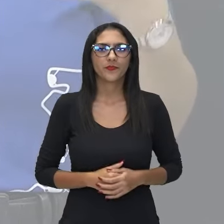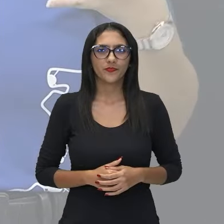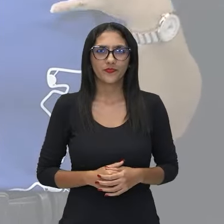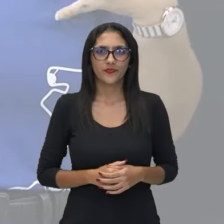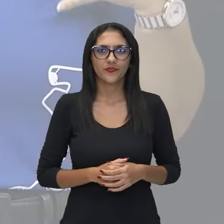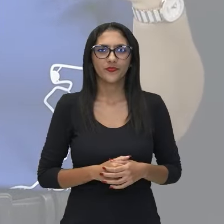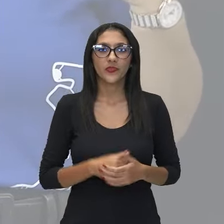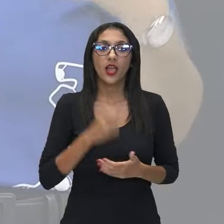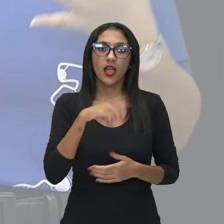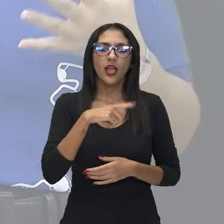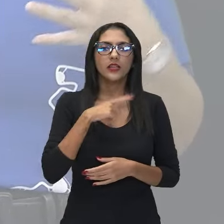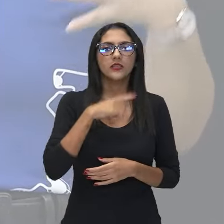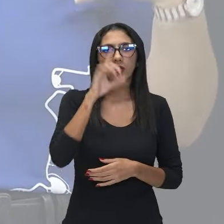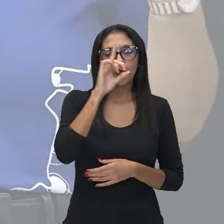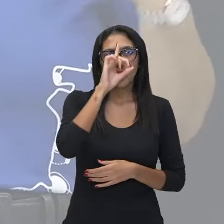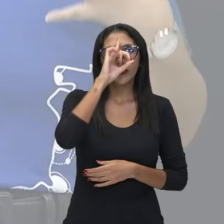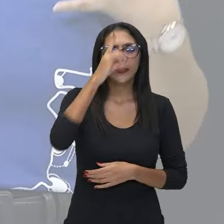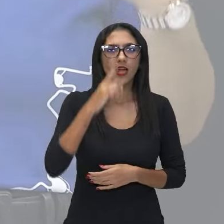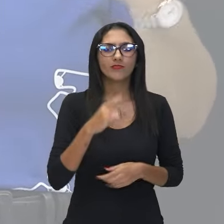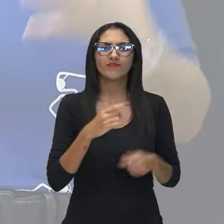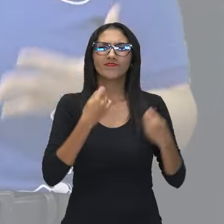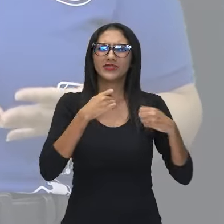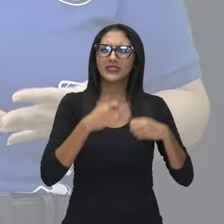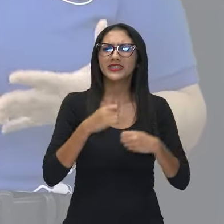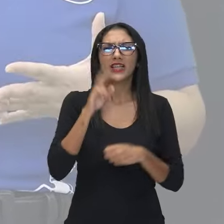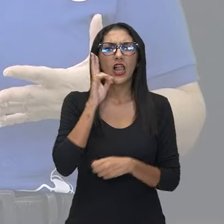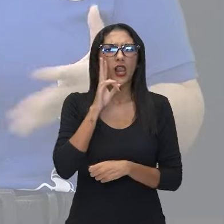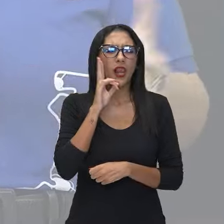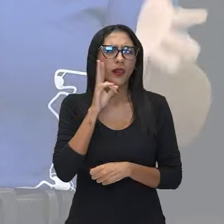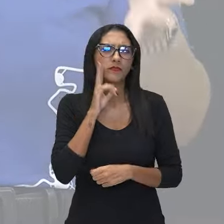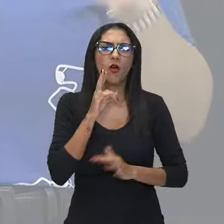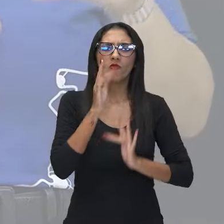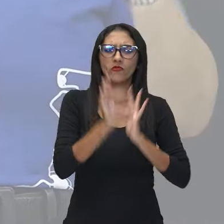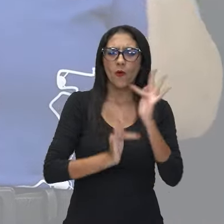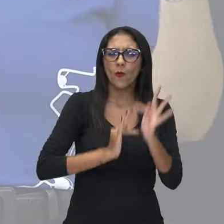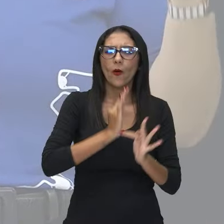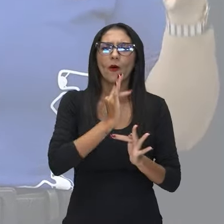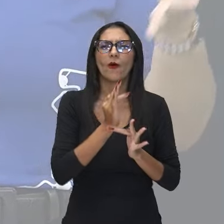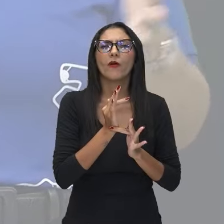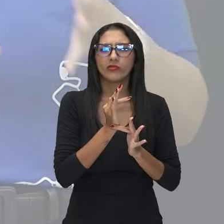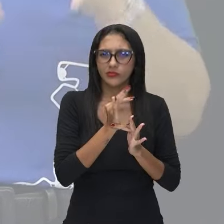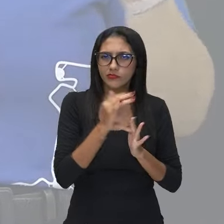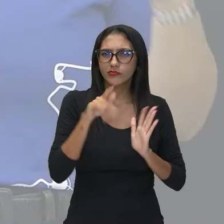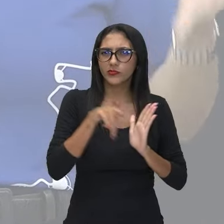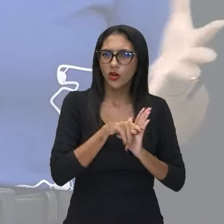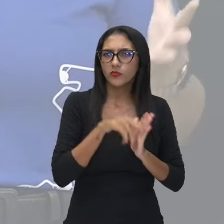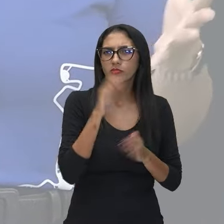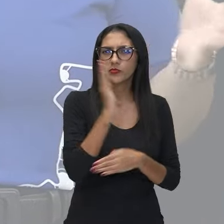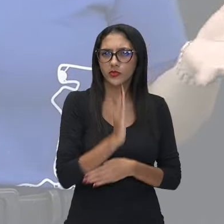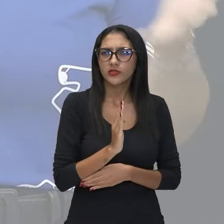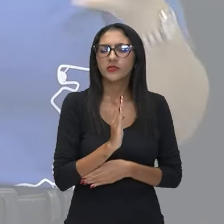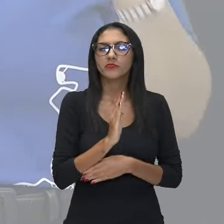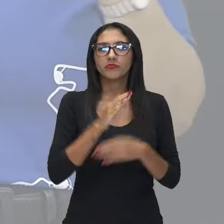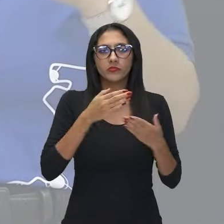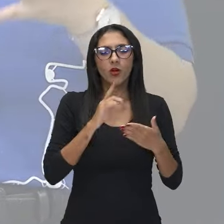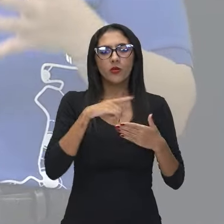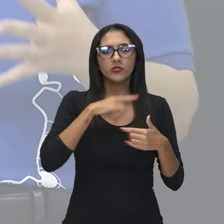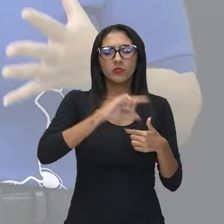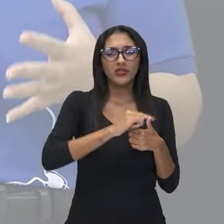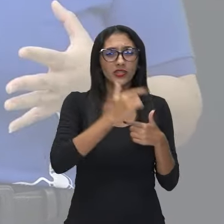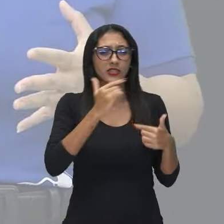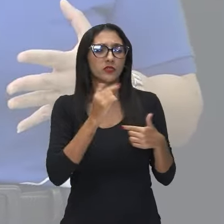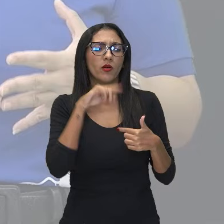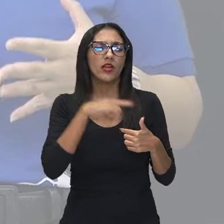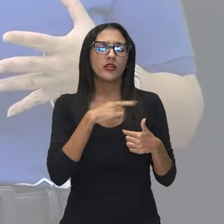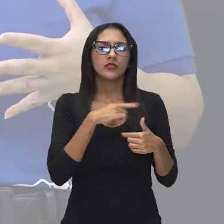uma ideia de que era necessário um resgate do folclore nacional, e dentro desse processo do modernismo, eles foram